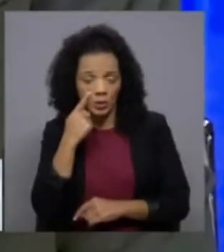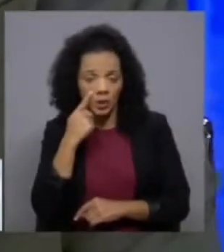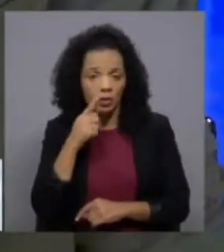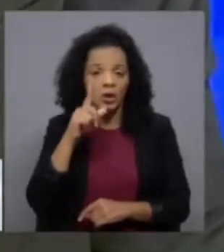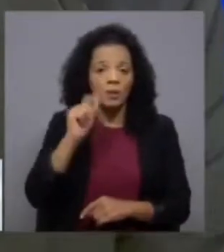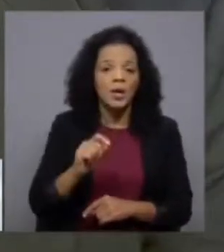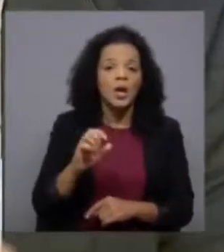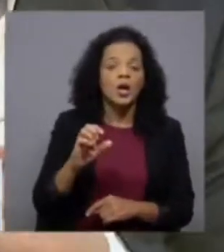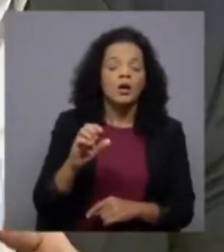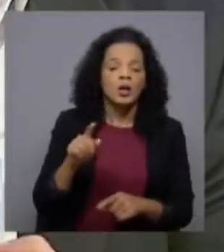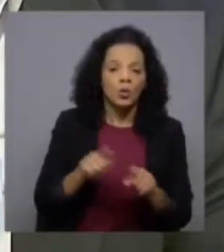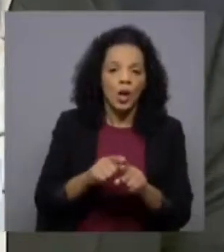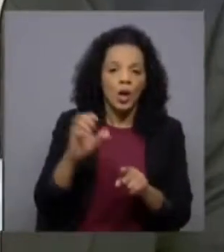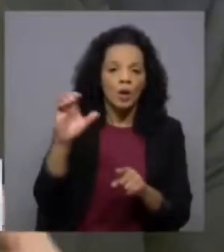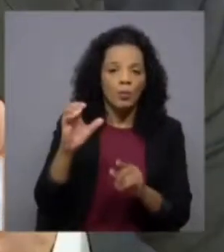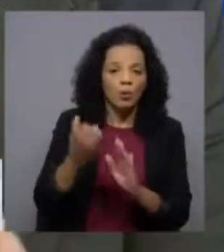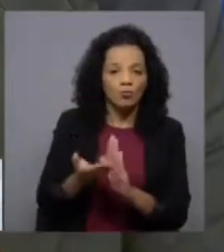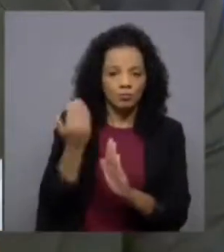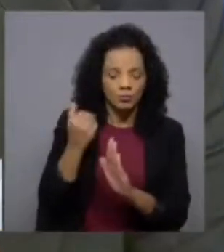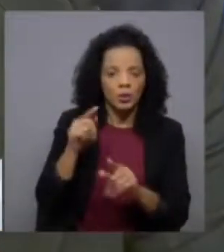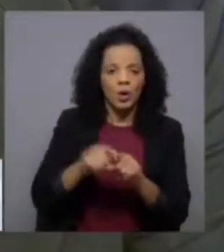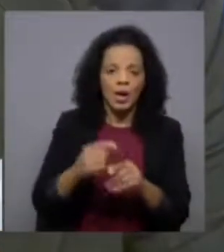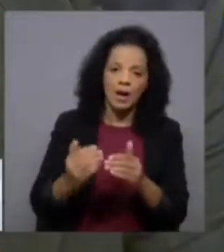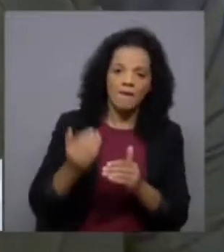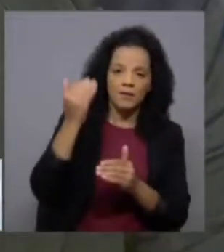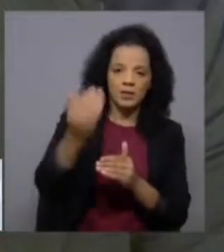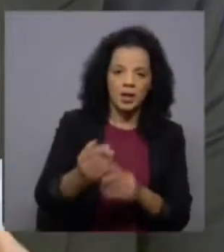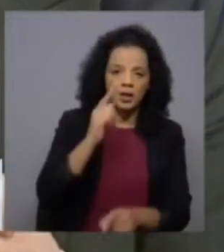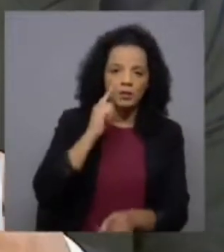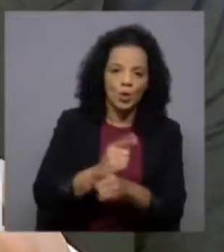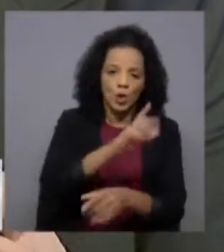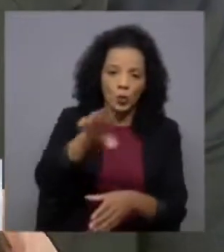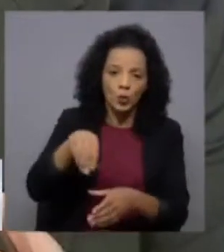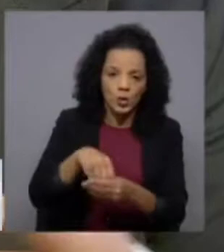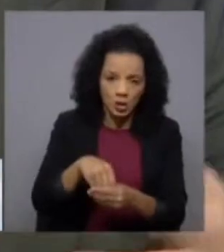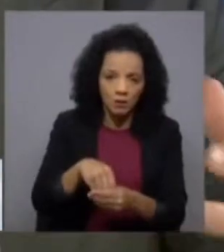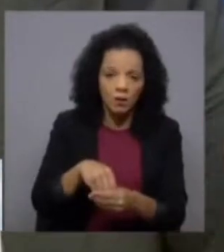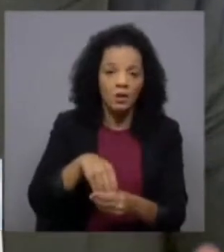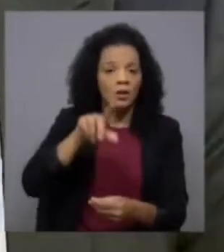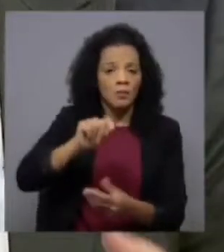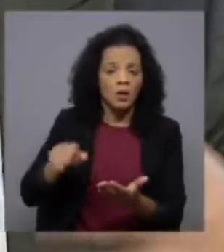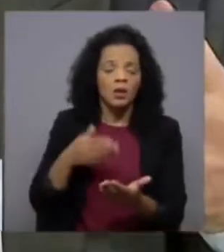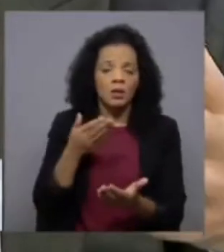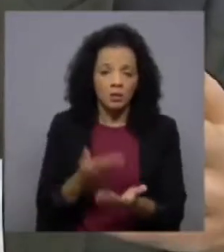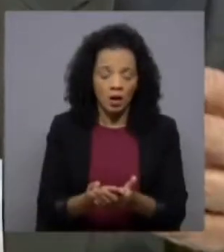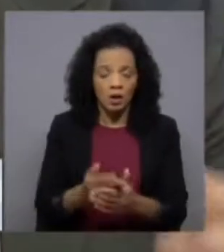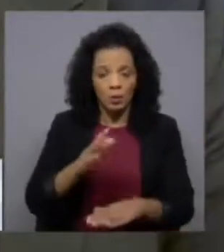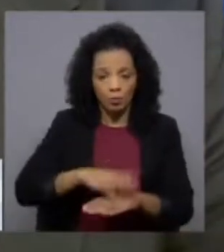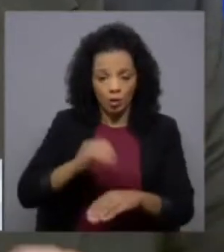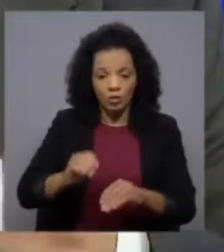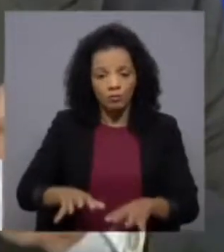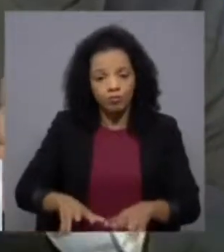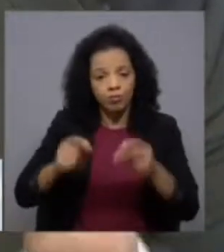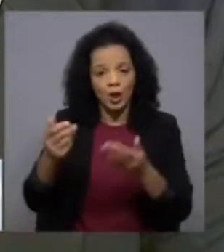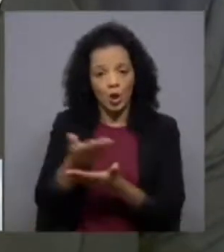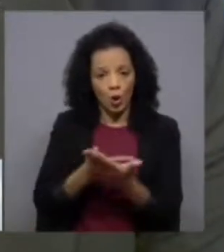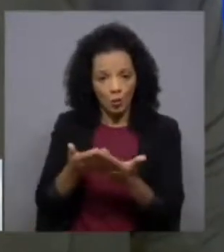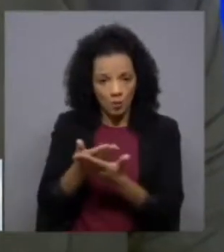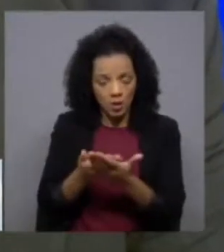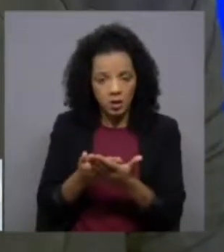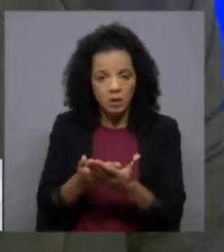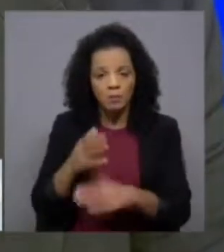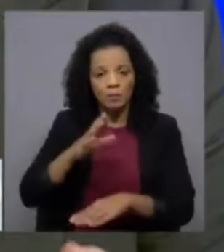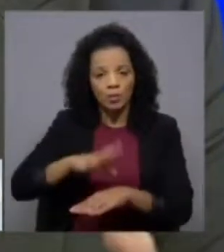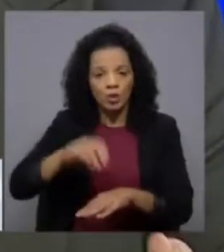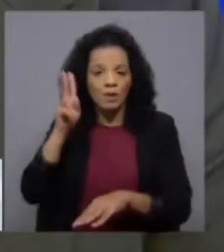descarbonizada, que seja altamente avançada e altamente inclusiva ao mesmo tempo e que permita, pelo crescimento dessa economia, pelo seu maior valor